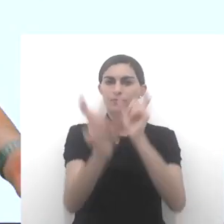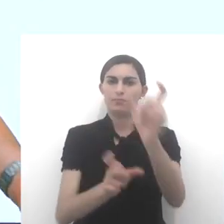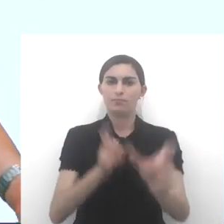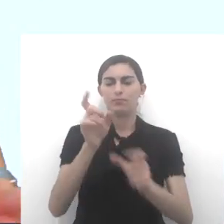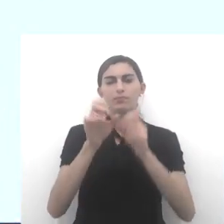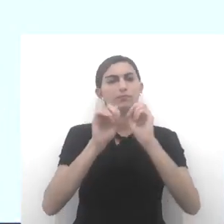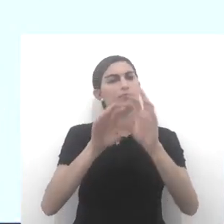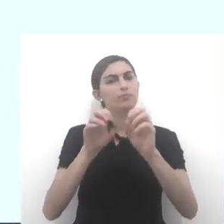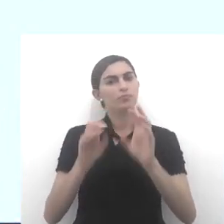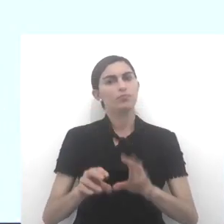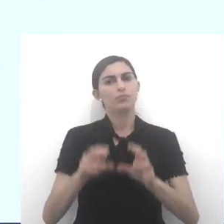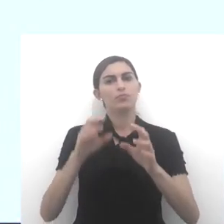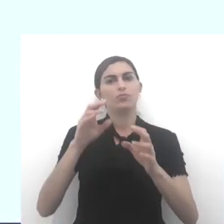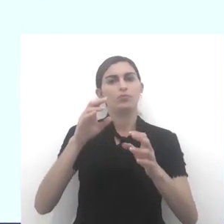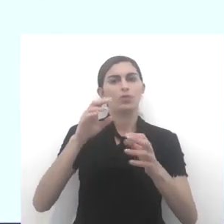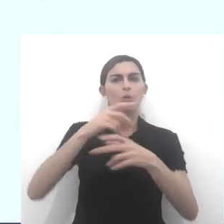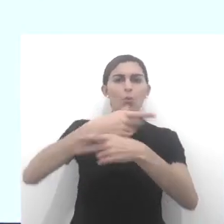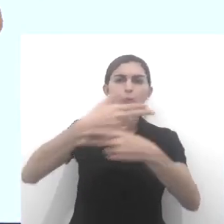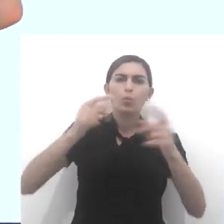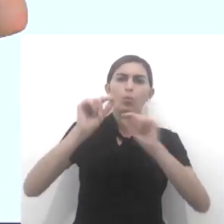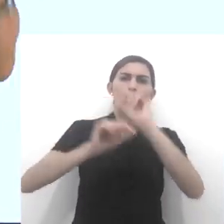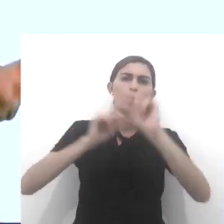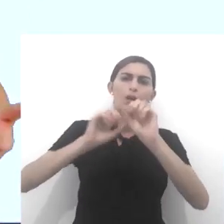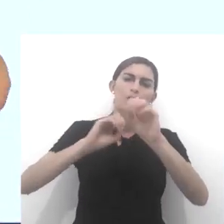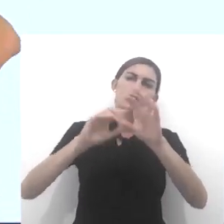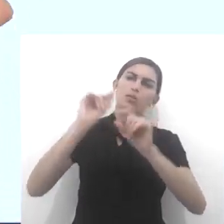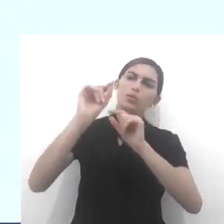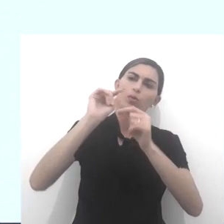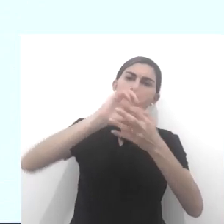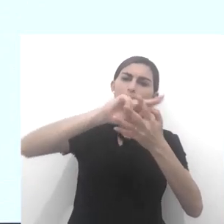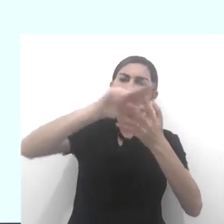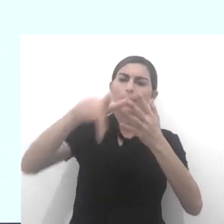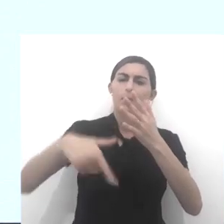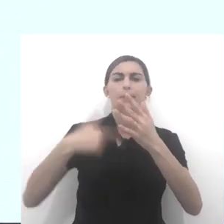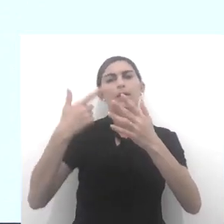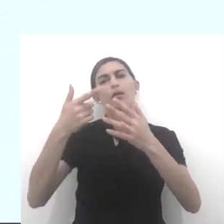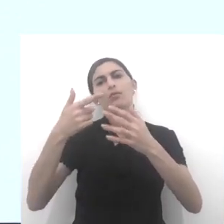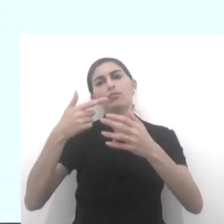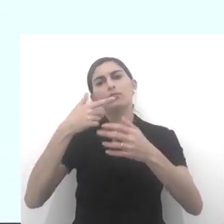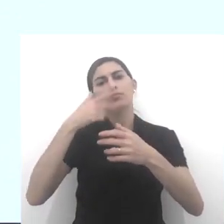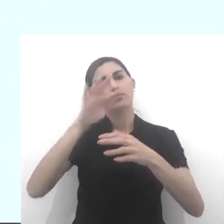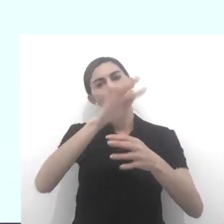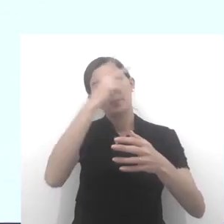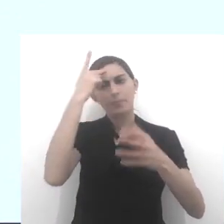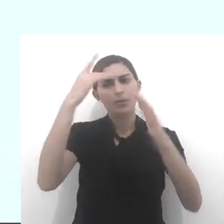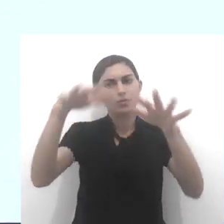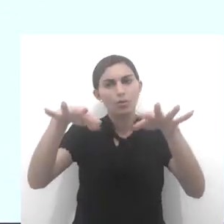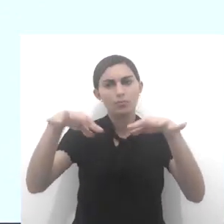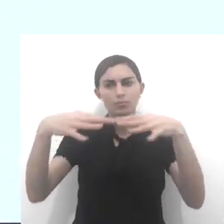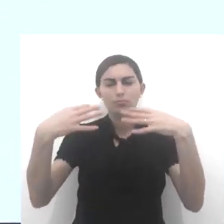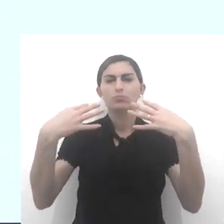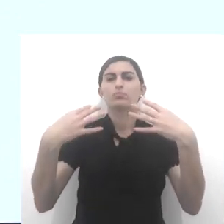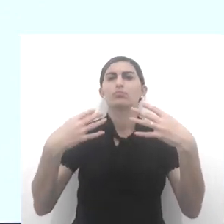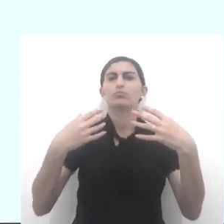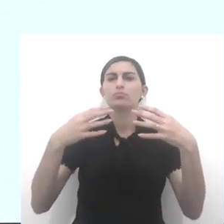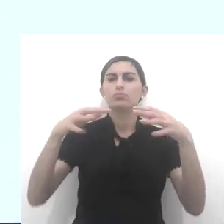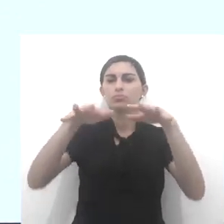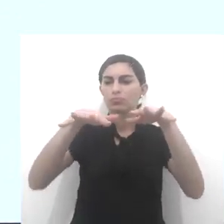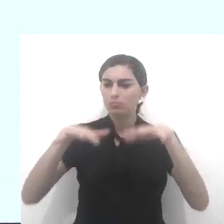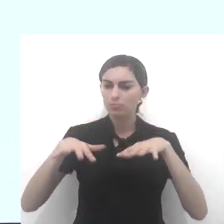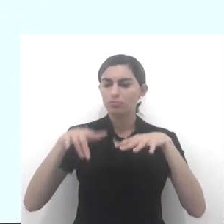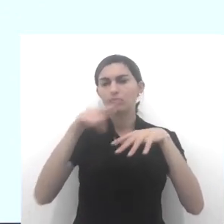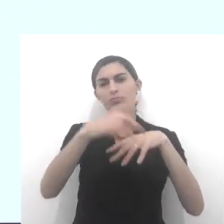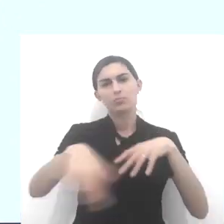revelação, da doutrina, a que ele prega, a que ele professa aos seus fiéis. Então, nós temos aqui